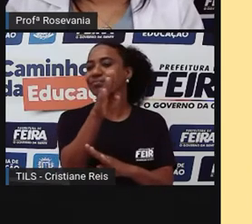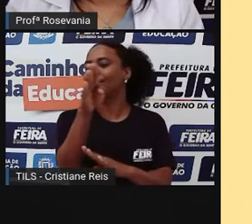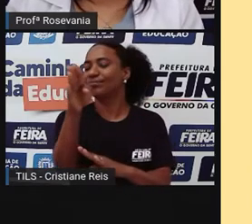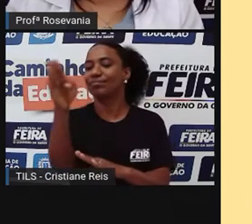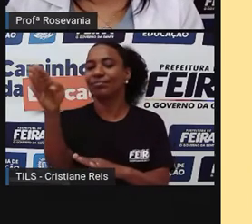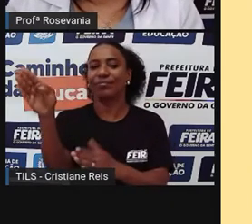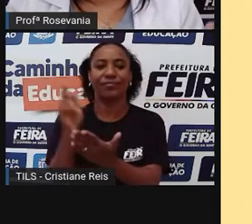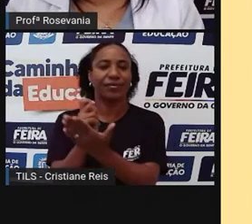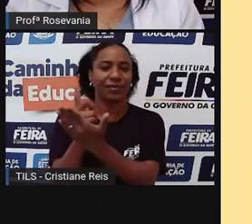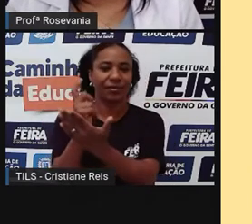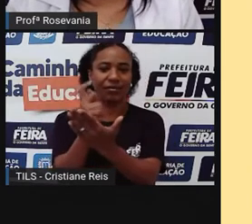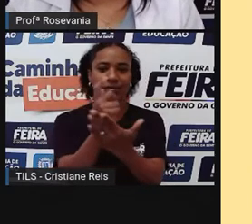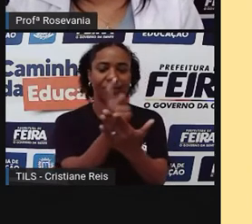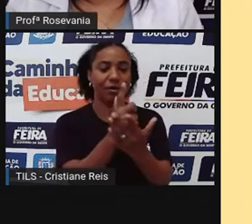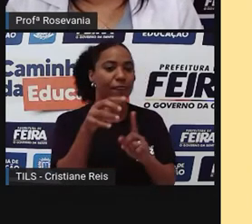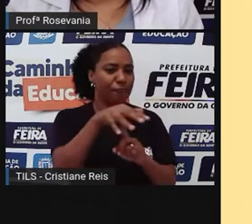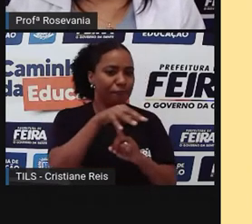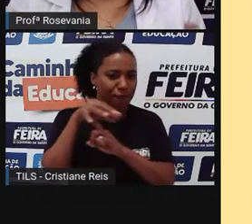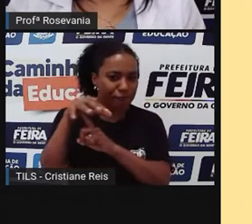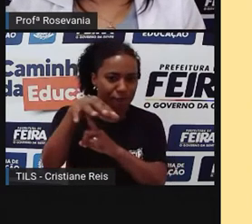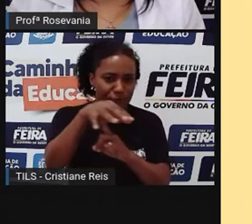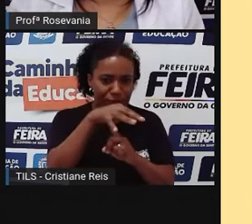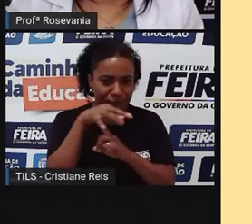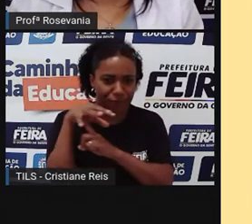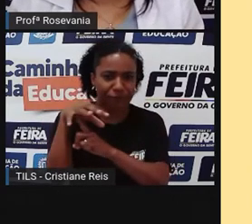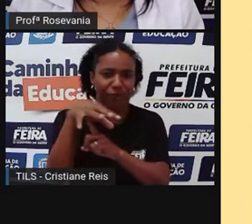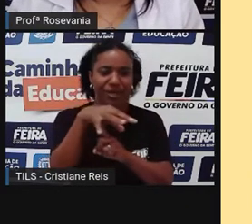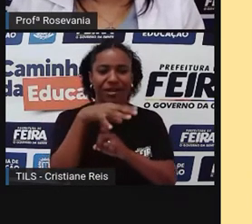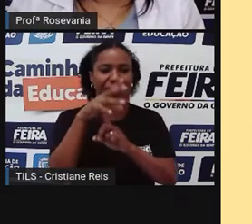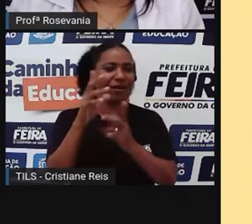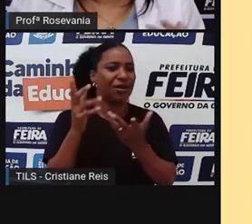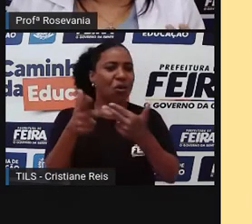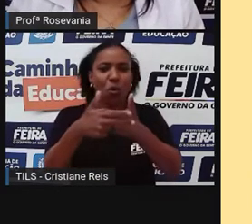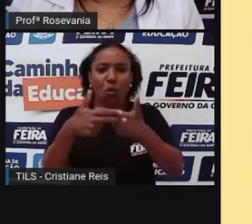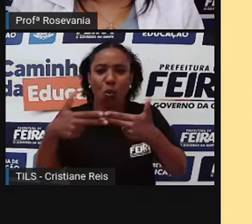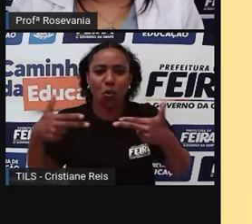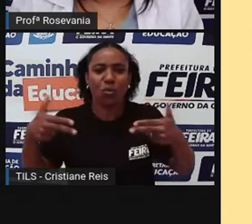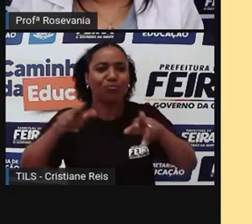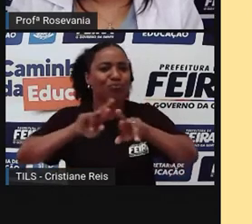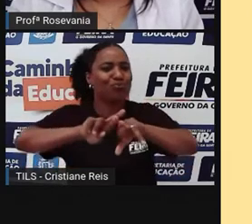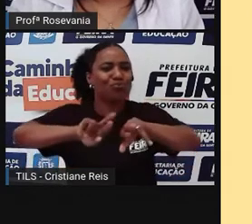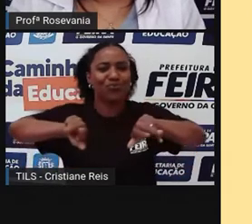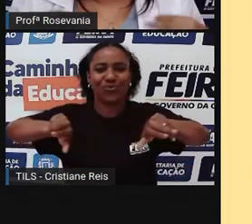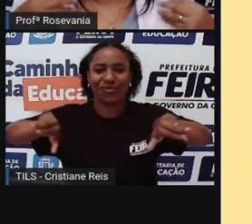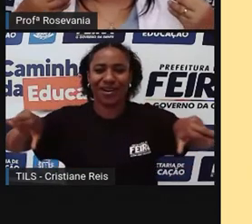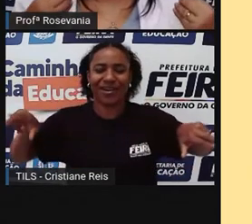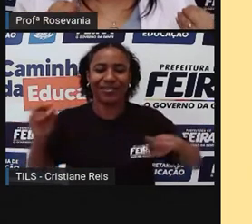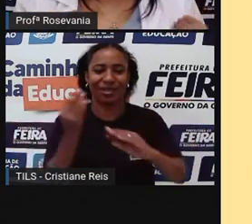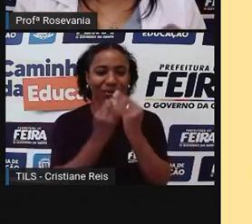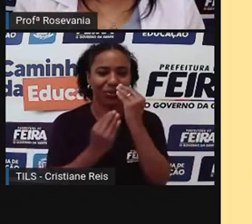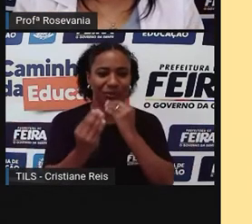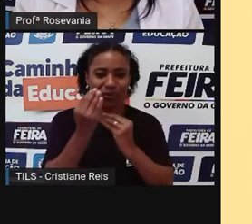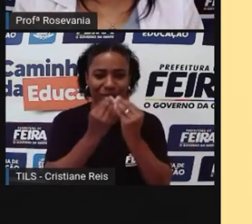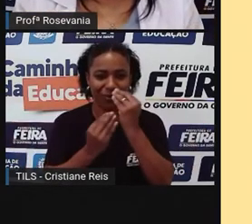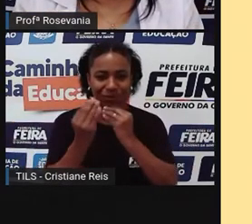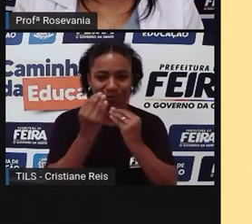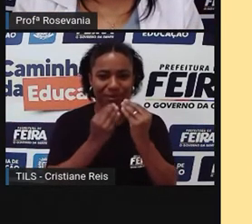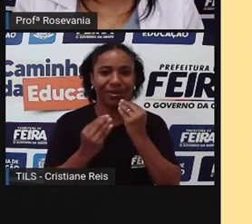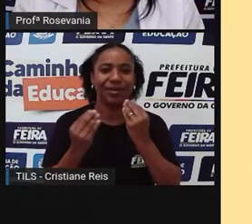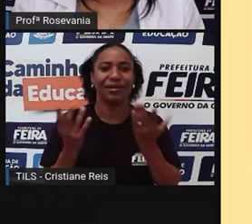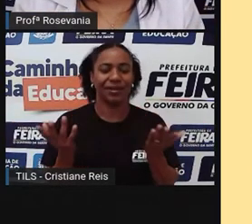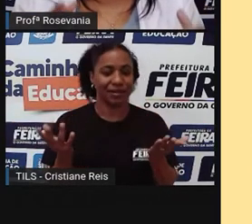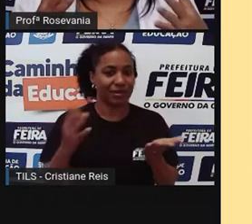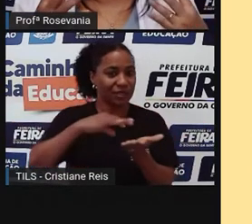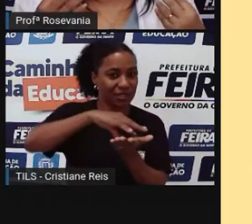feira tinha de tudo. Tinha desde os produtos alimentícios, tinha também a questão do